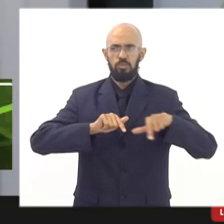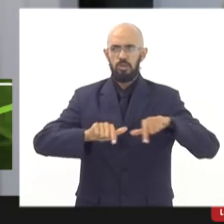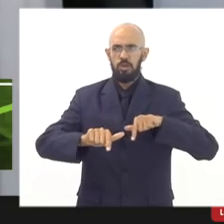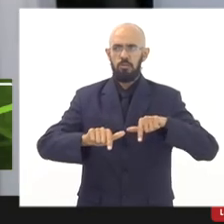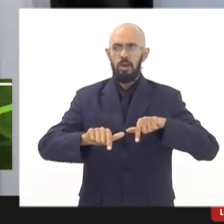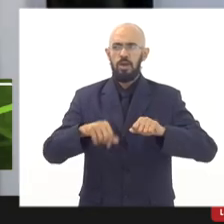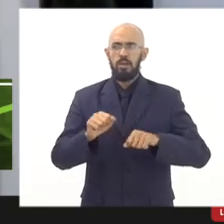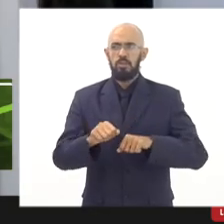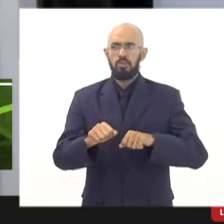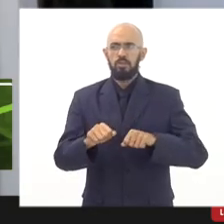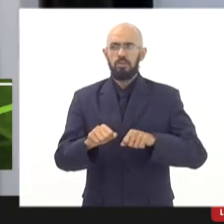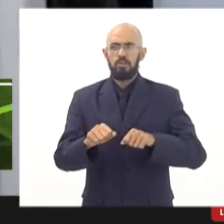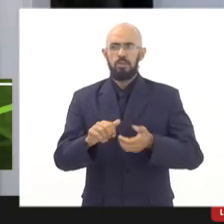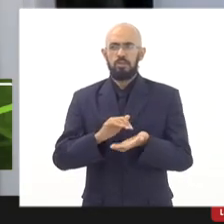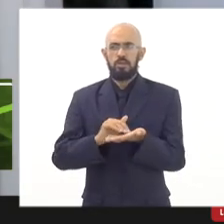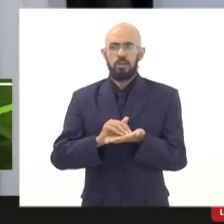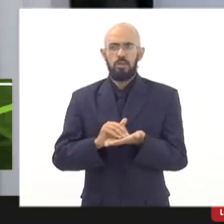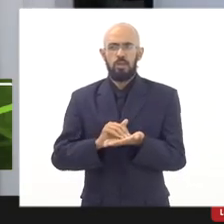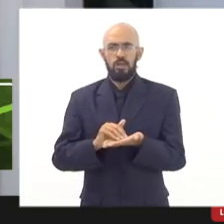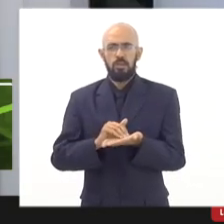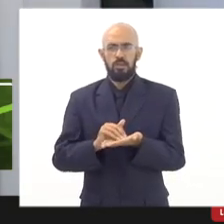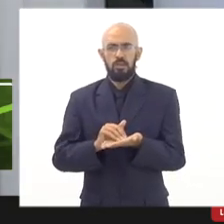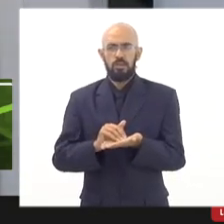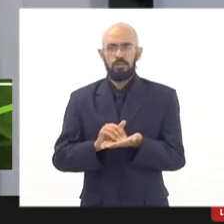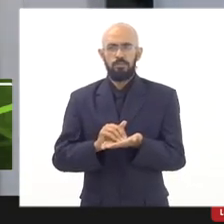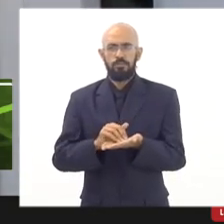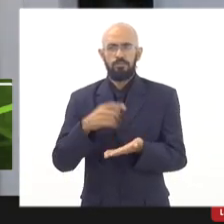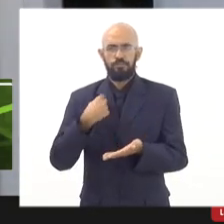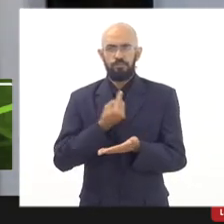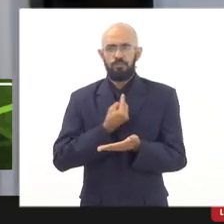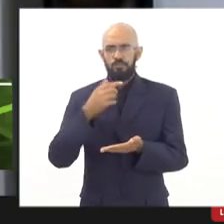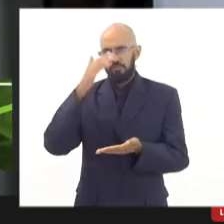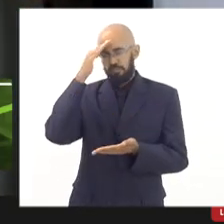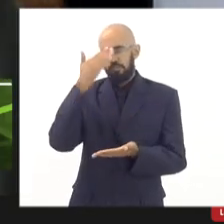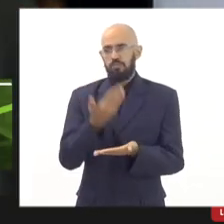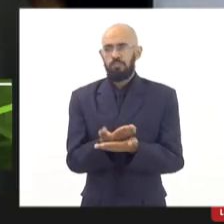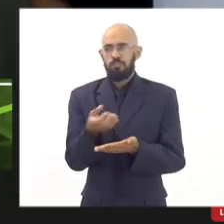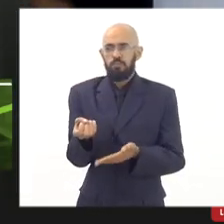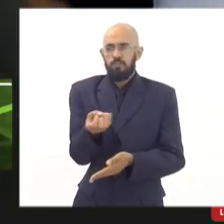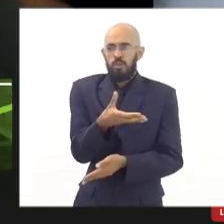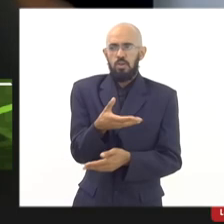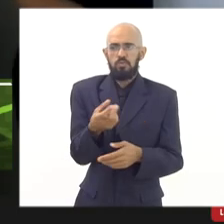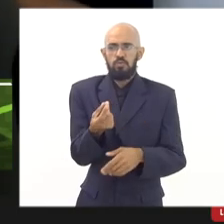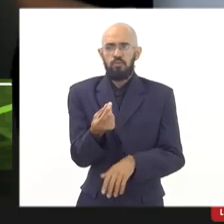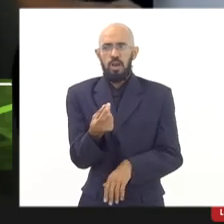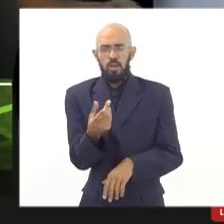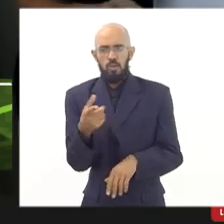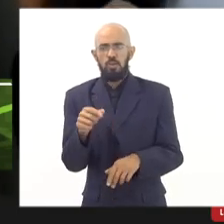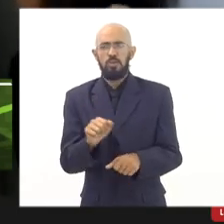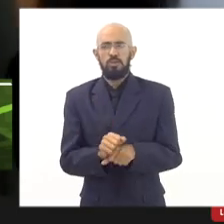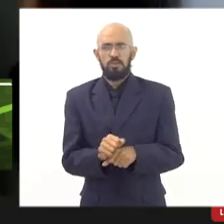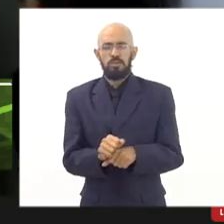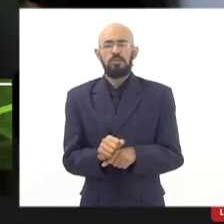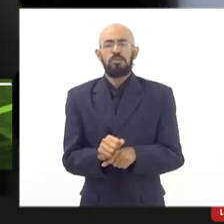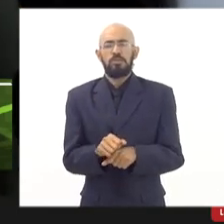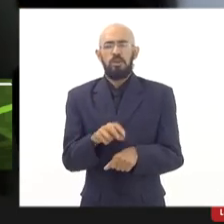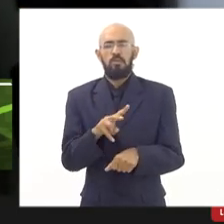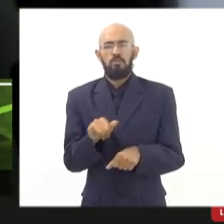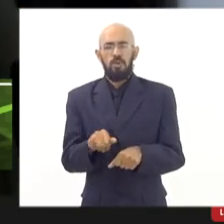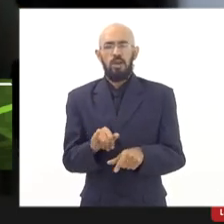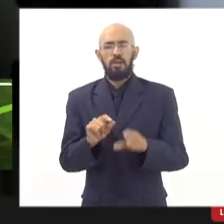internamente na Secretaria, mas a gente acredita que os novos valores, já qualquer capita nova, devam estar